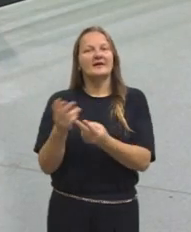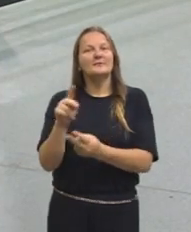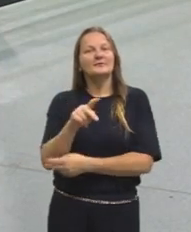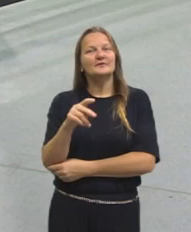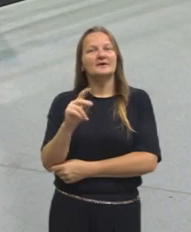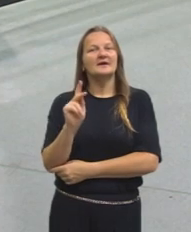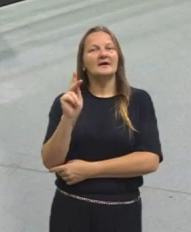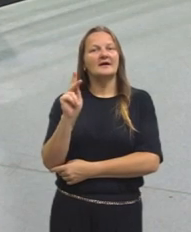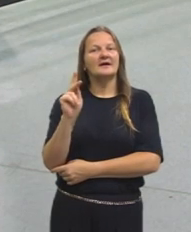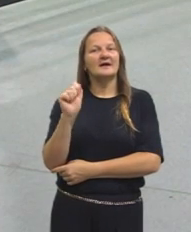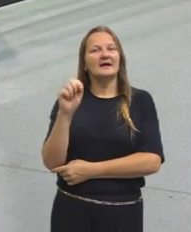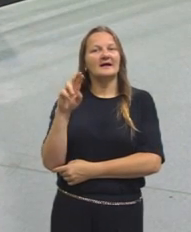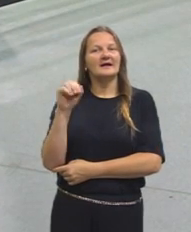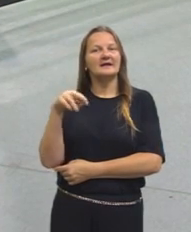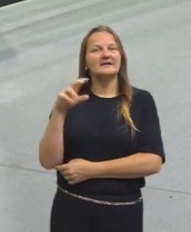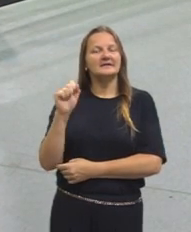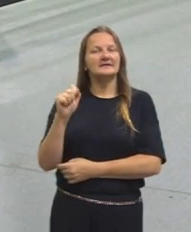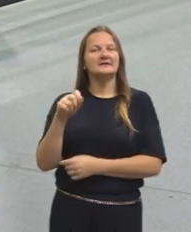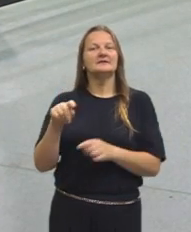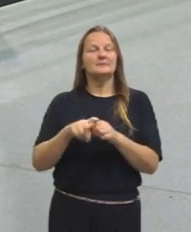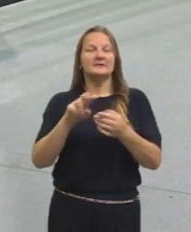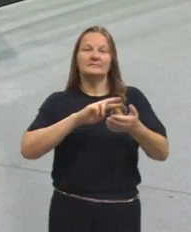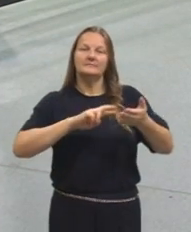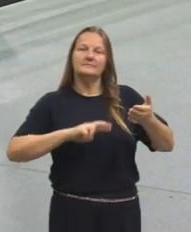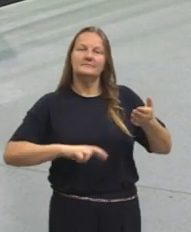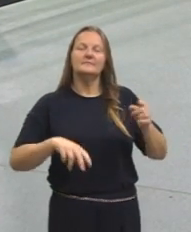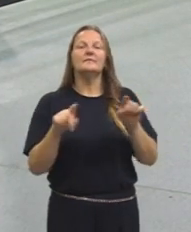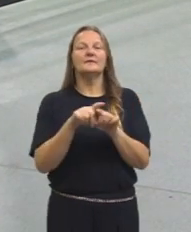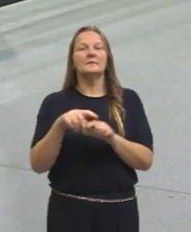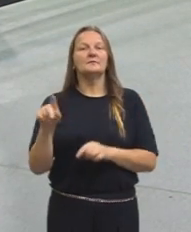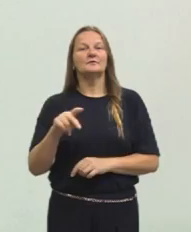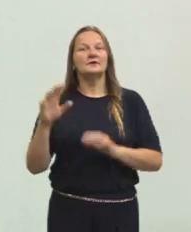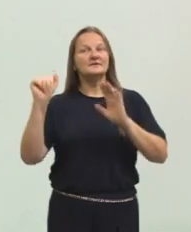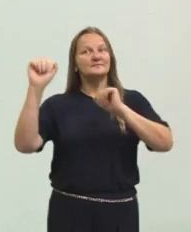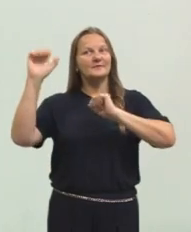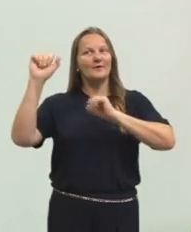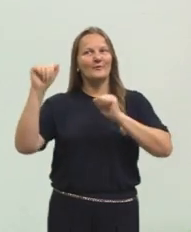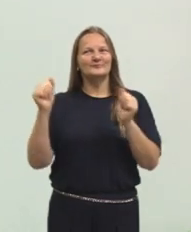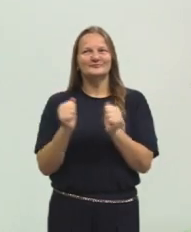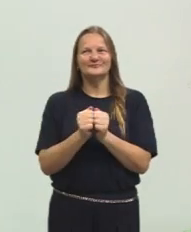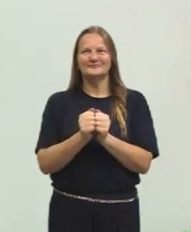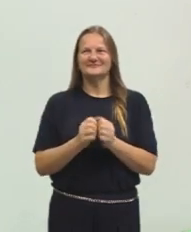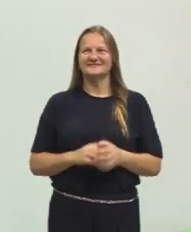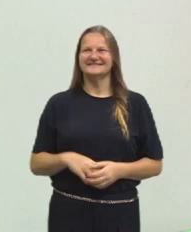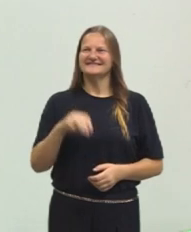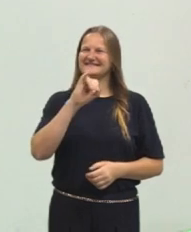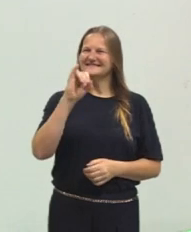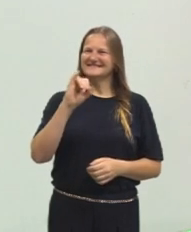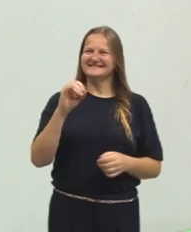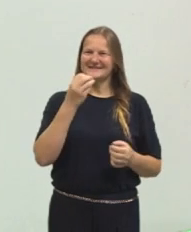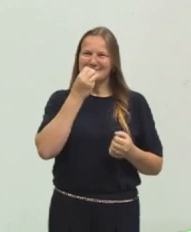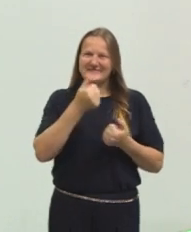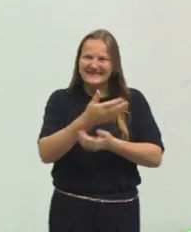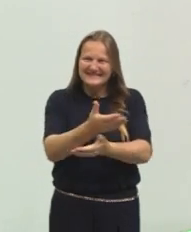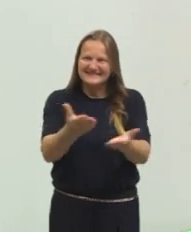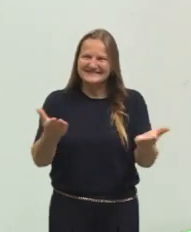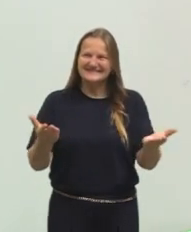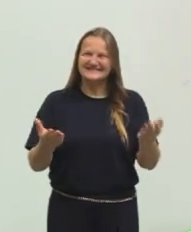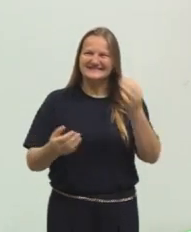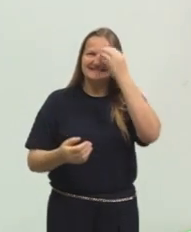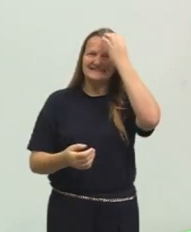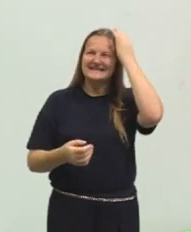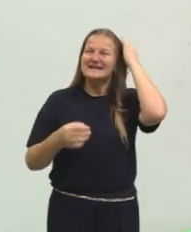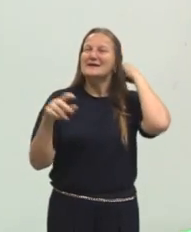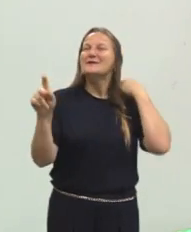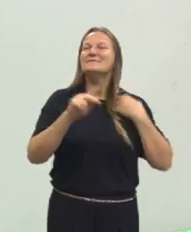redação e também a prof. Elisa de língua espanhola. Olá, olá a todos e todas. Bem-vindos e bem-vindas. Eu